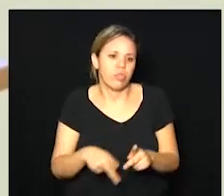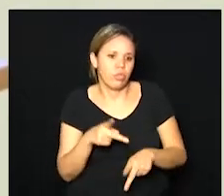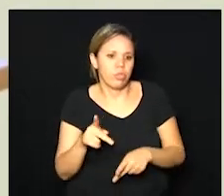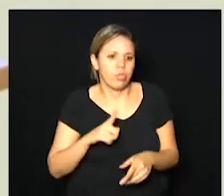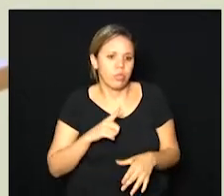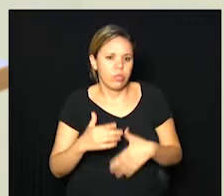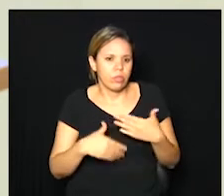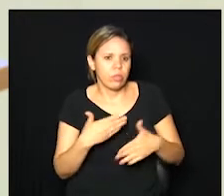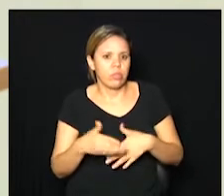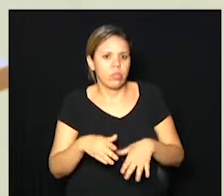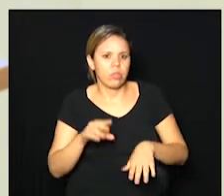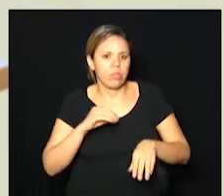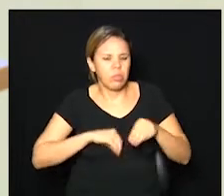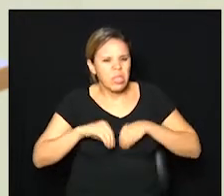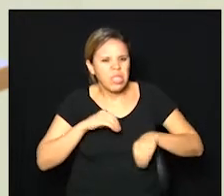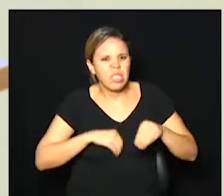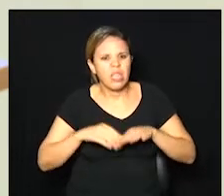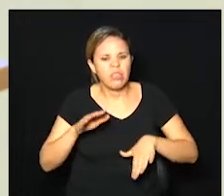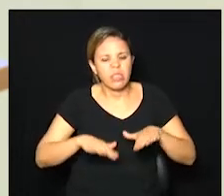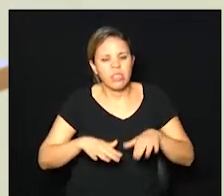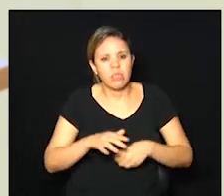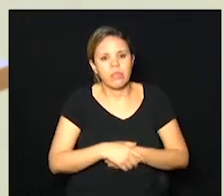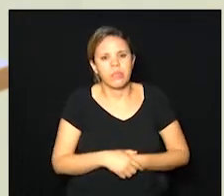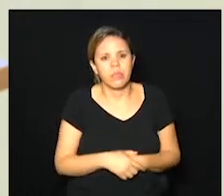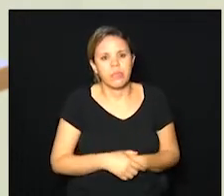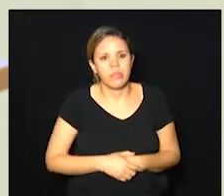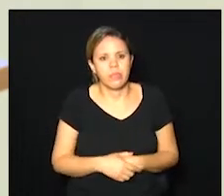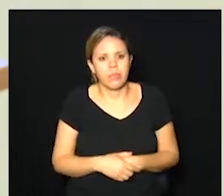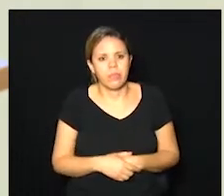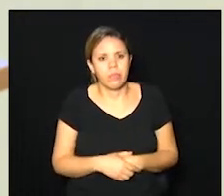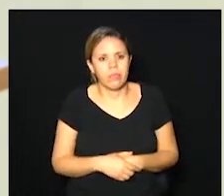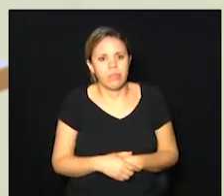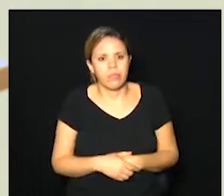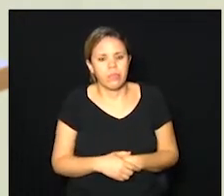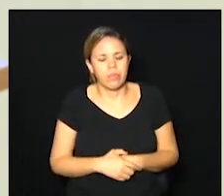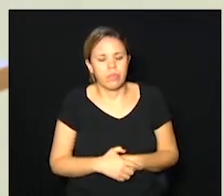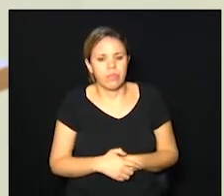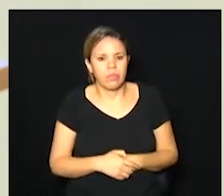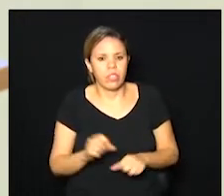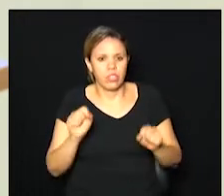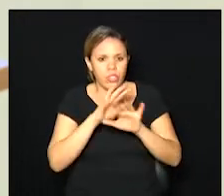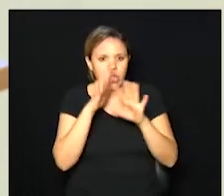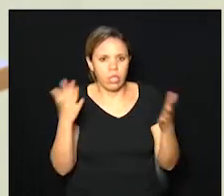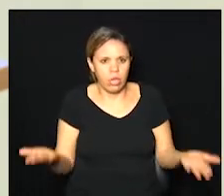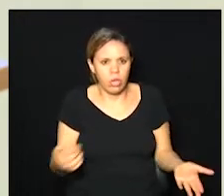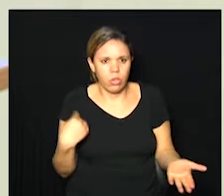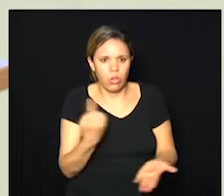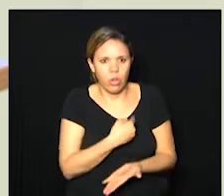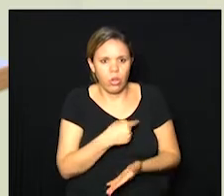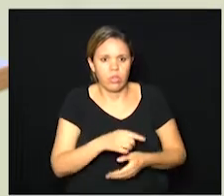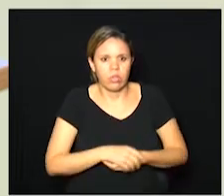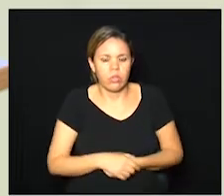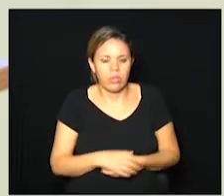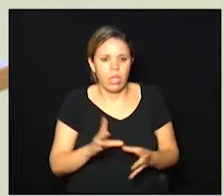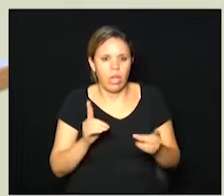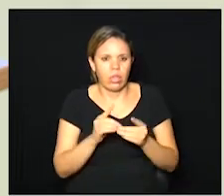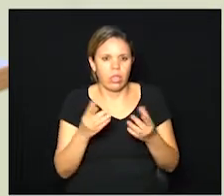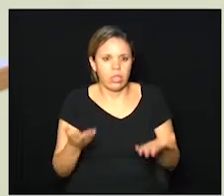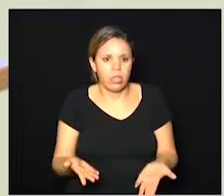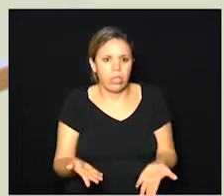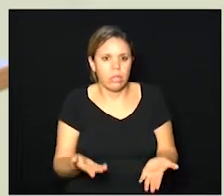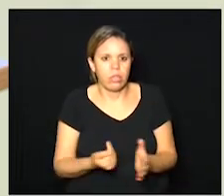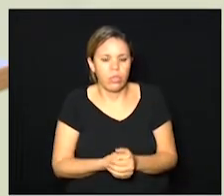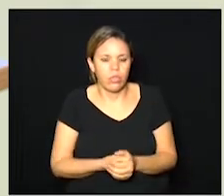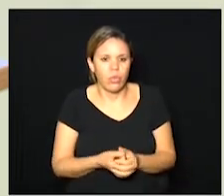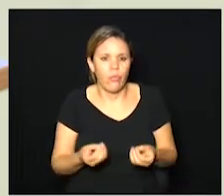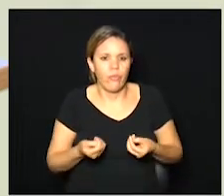tem tendência a depressão ficar um pouco mais deprimido então quero deixar bem claro que nós estamos atendendo e estamos